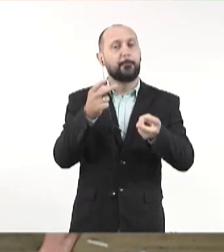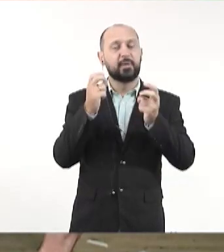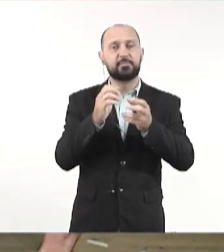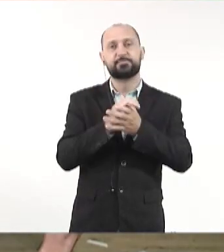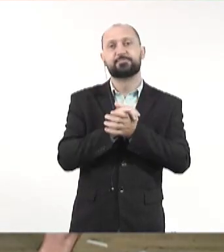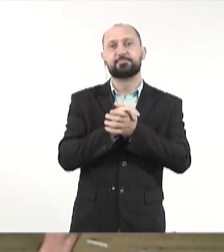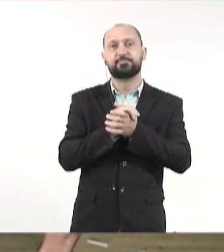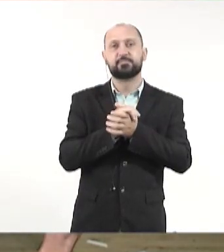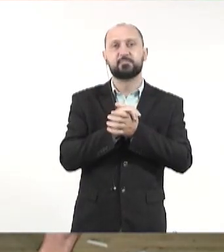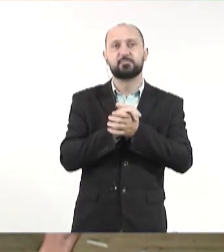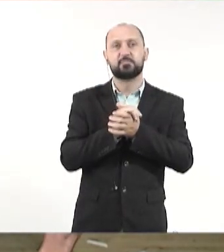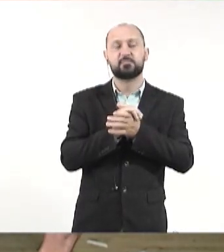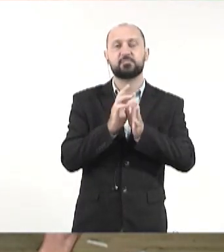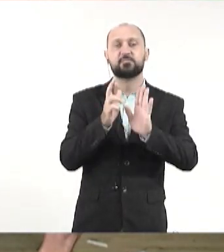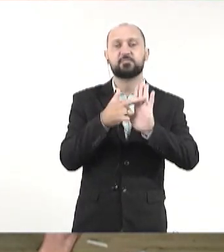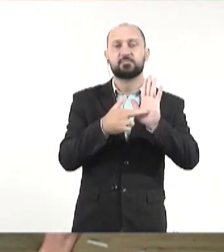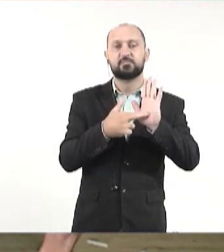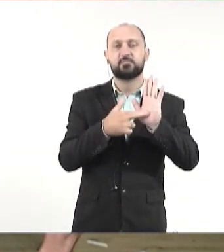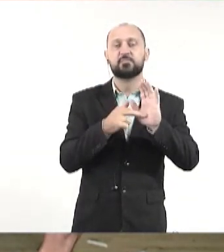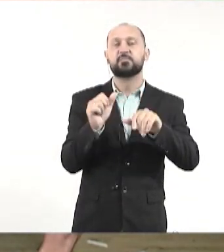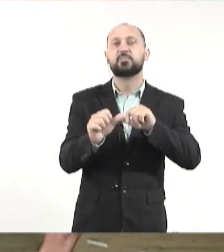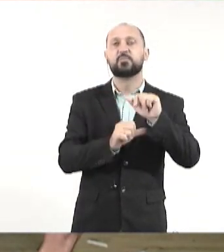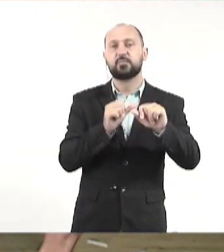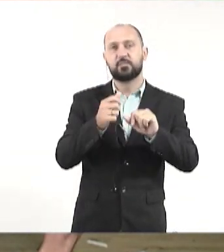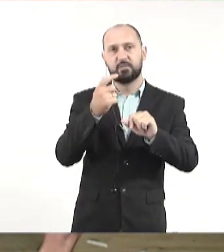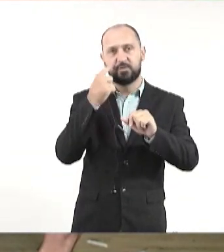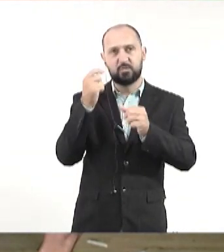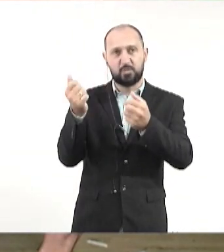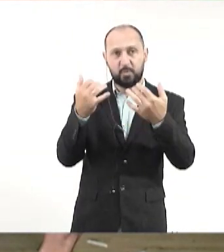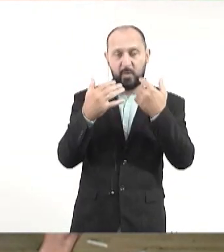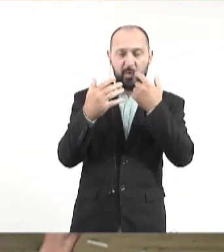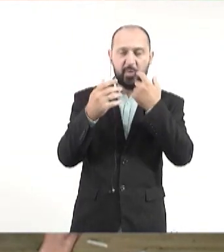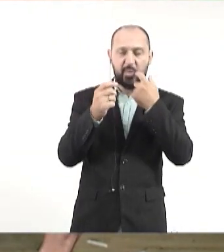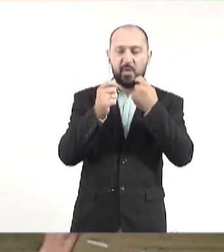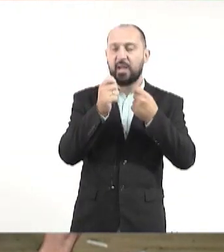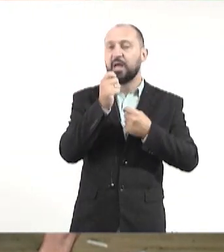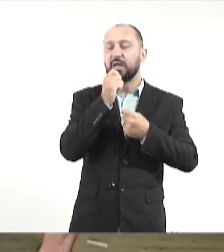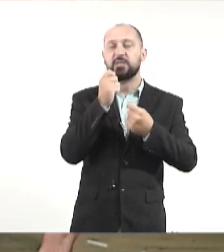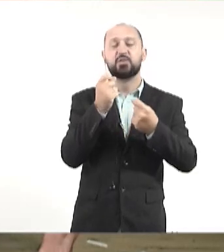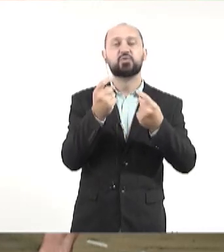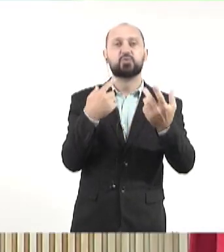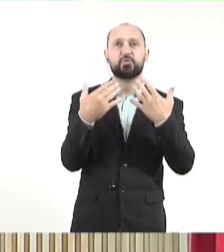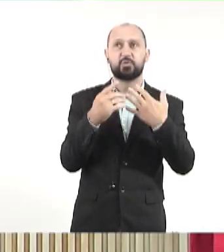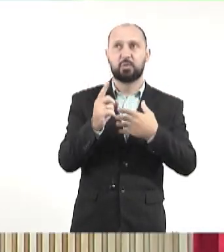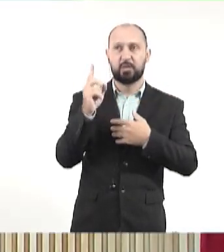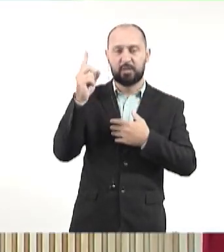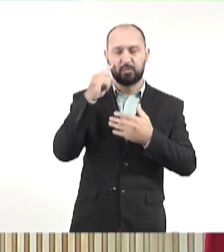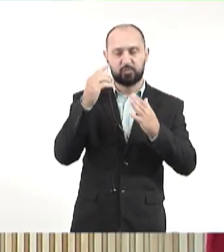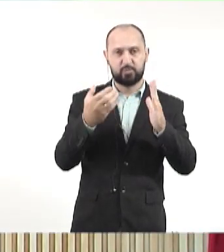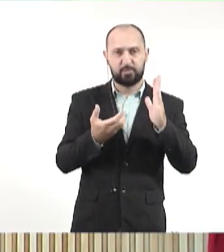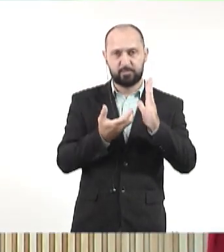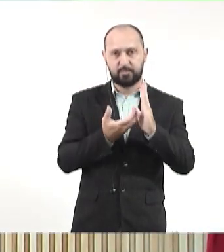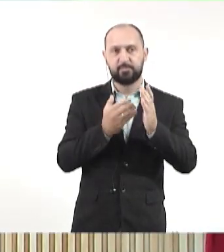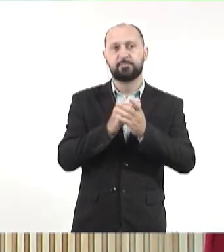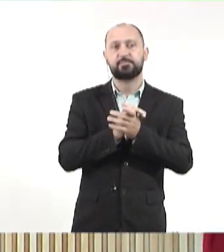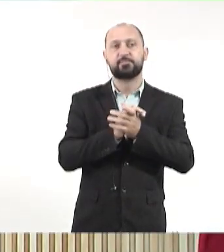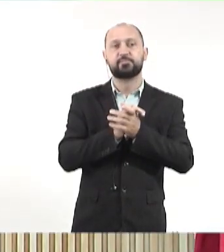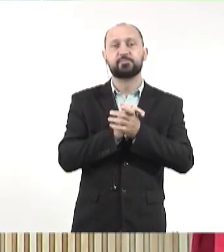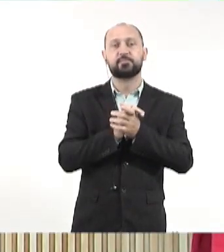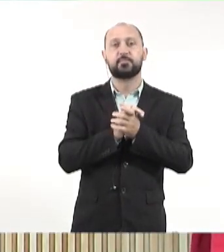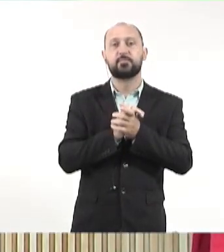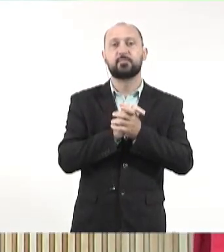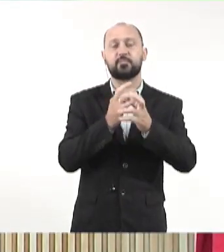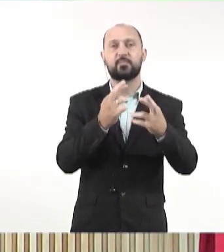também, que a regulamentação da reforma tributária, que bem, como a senhora disse, ainda está em discussão lá no Congresso Nacional, a